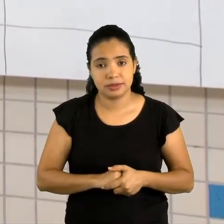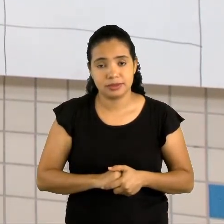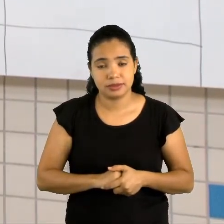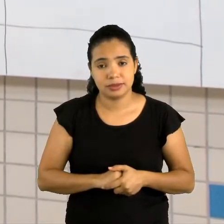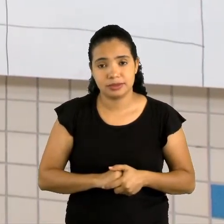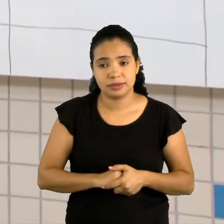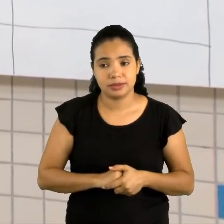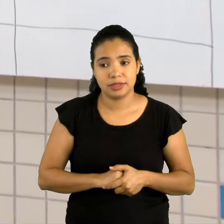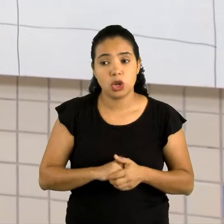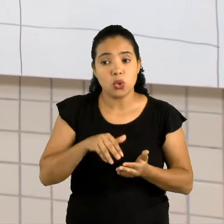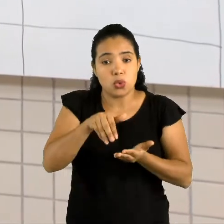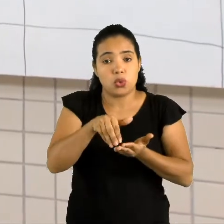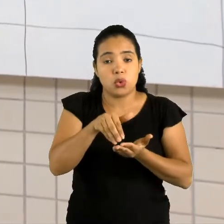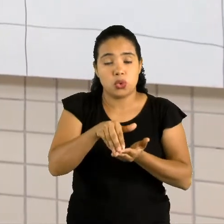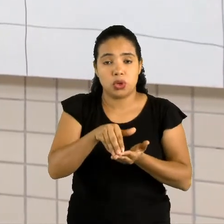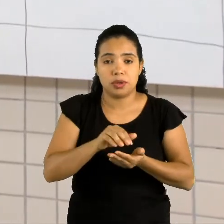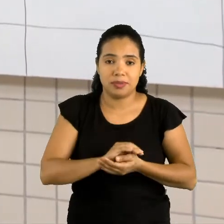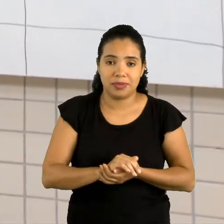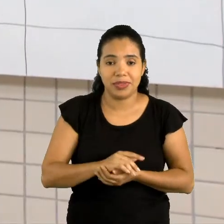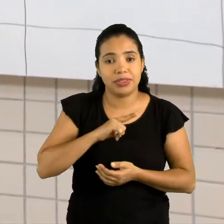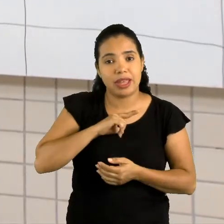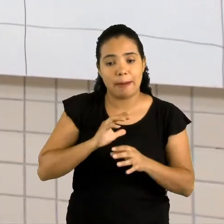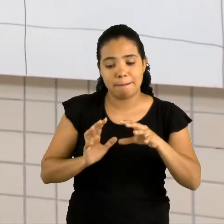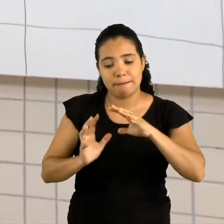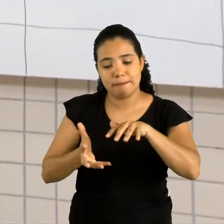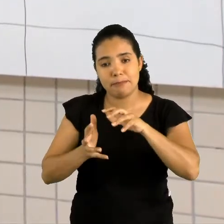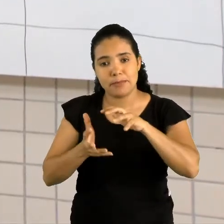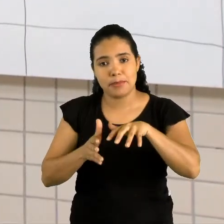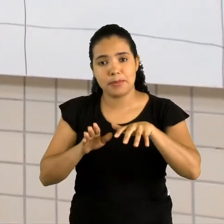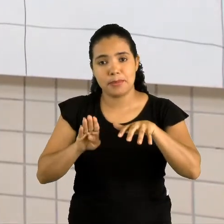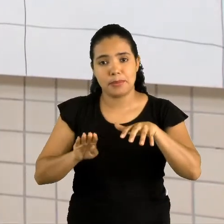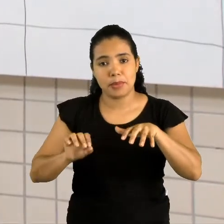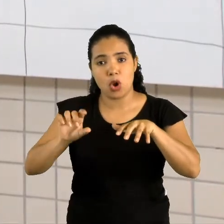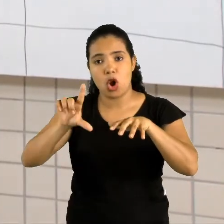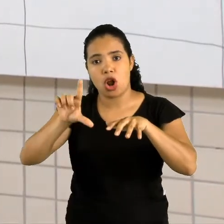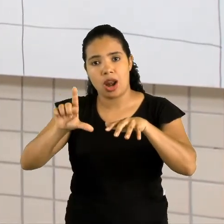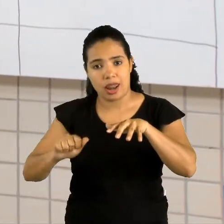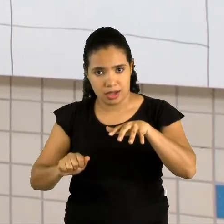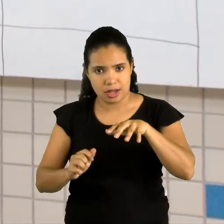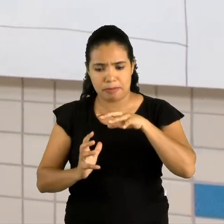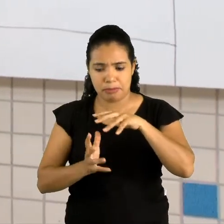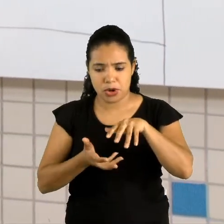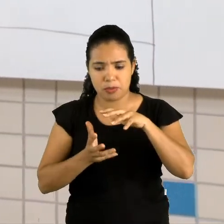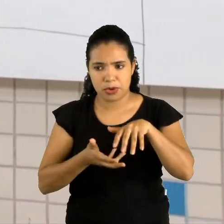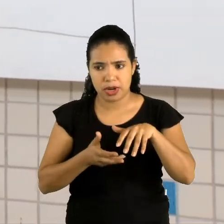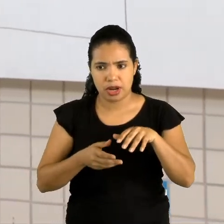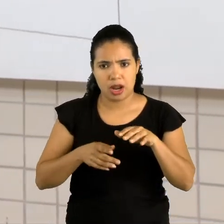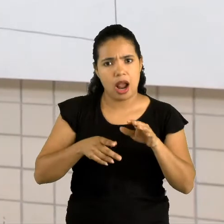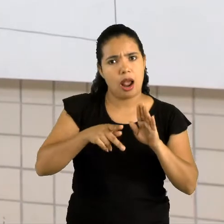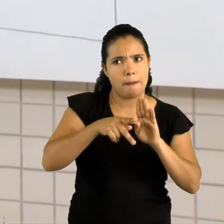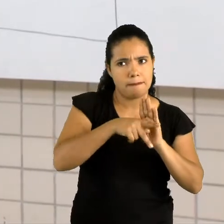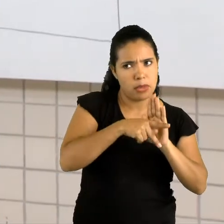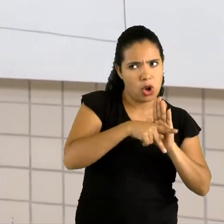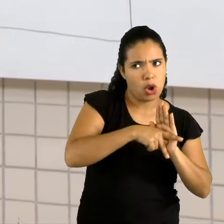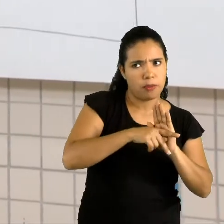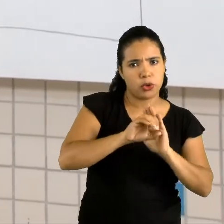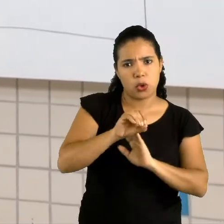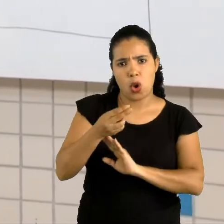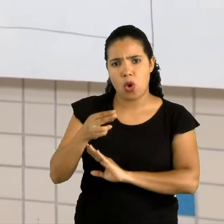E por último, nós temos uma bola. Bola é substantivo próprio ou comum?